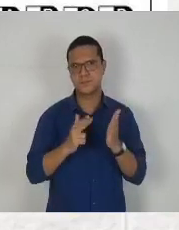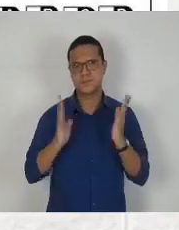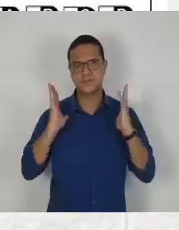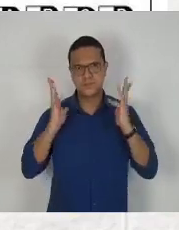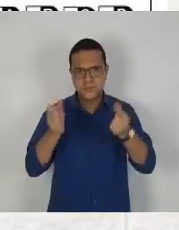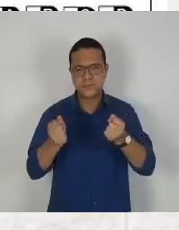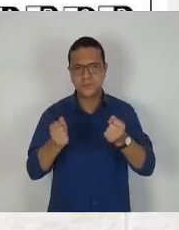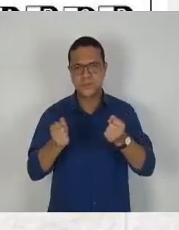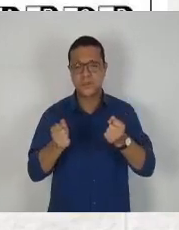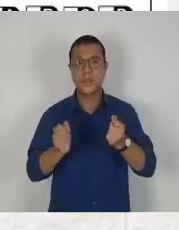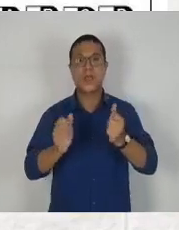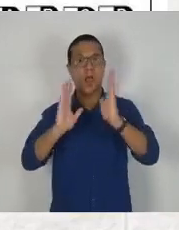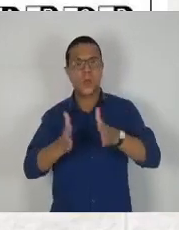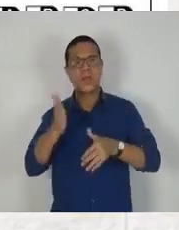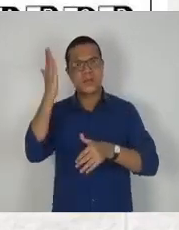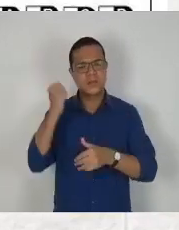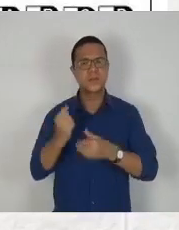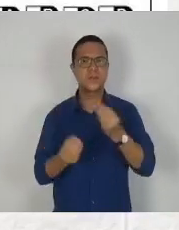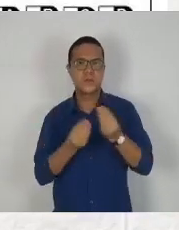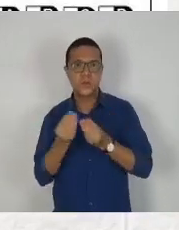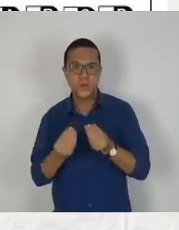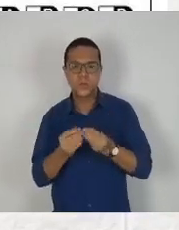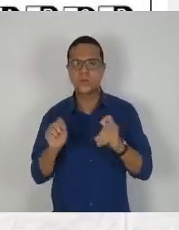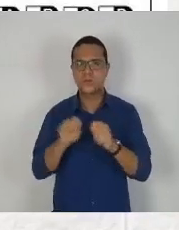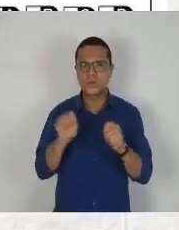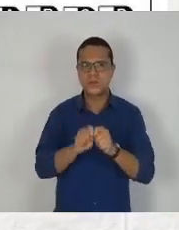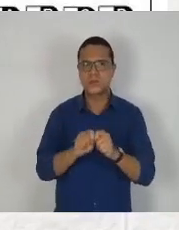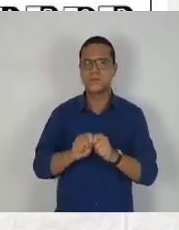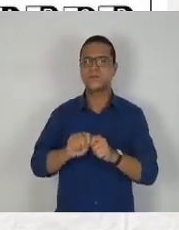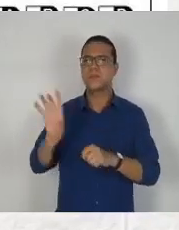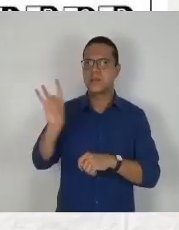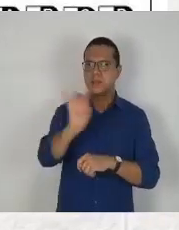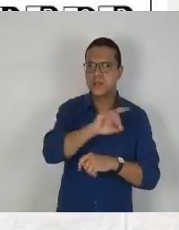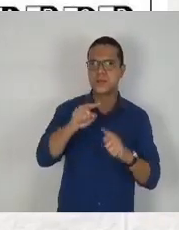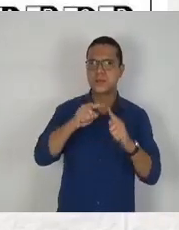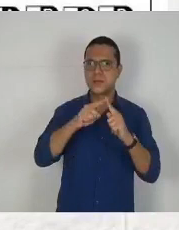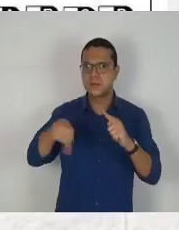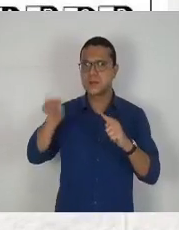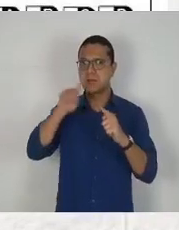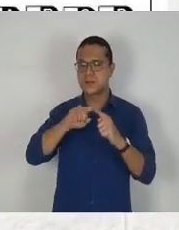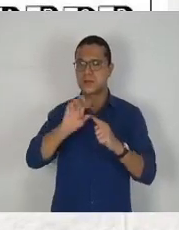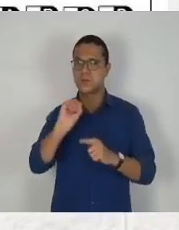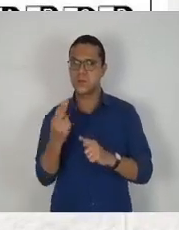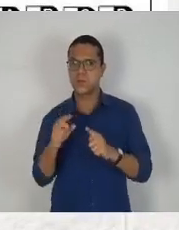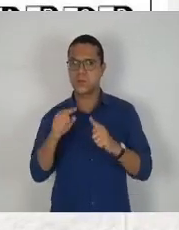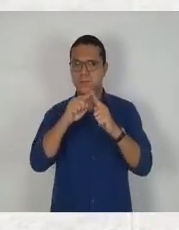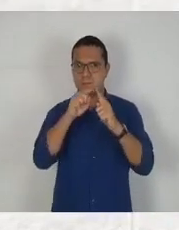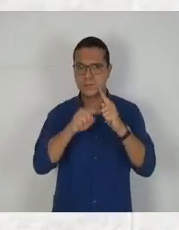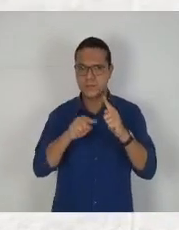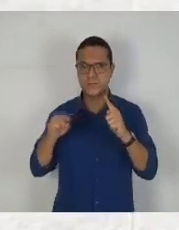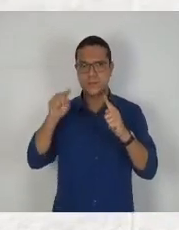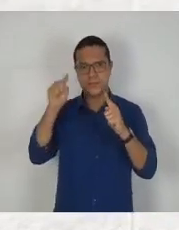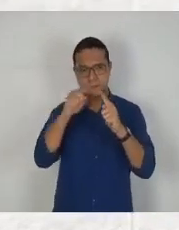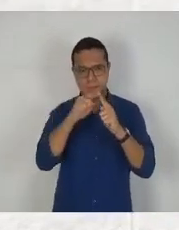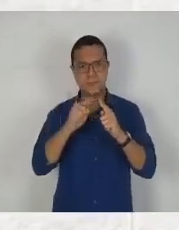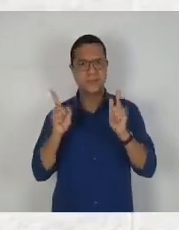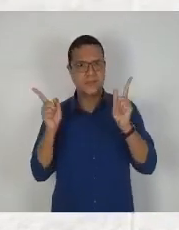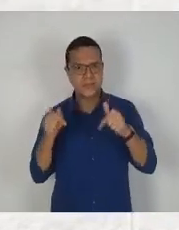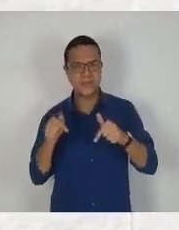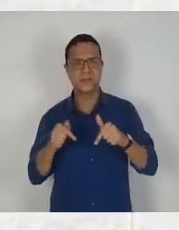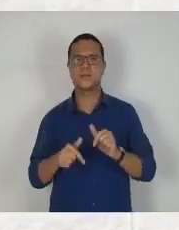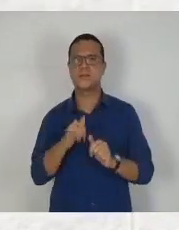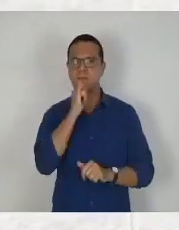Agora, você já sabe como tem que preencher cada círculo ou retângulo do gabarito. Então,